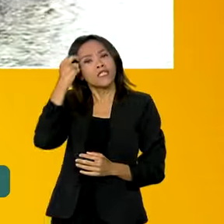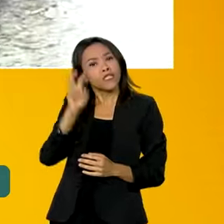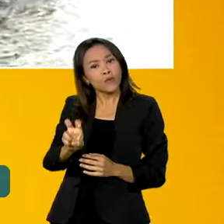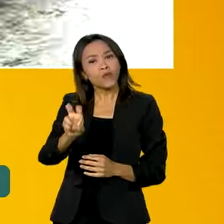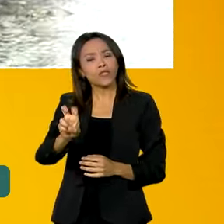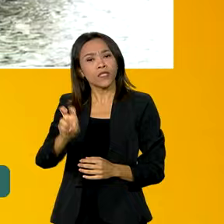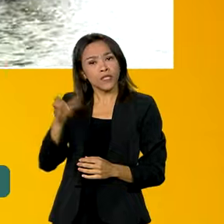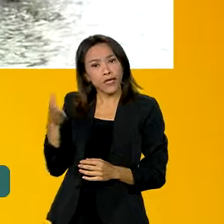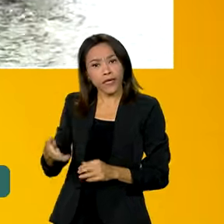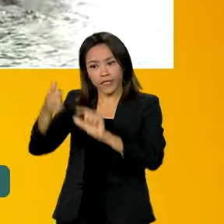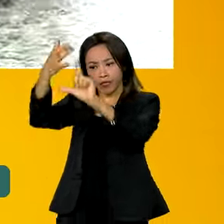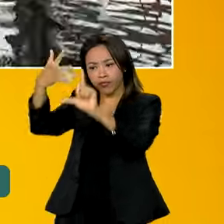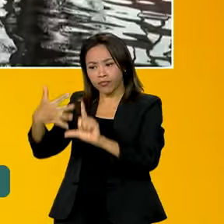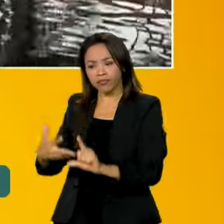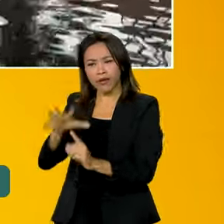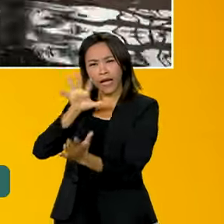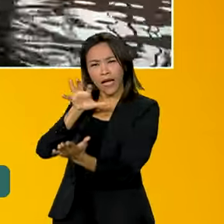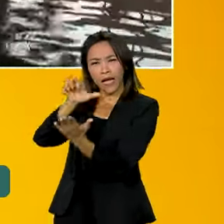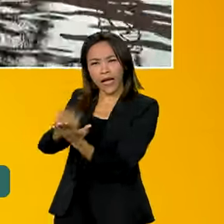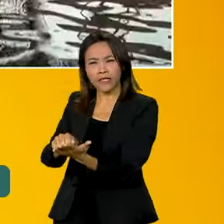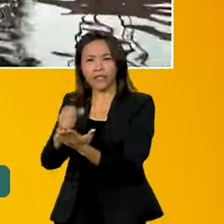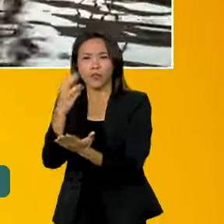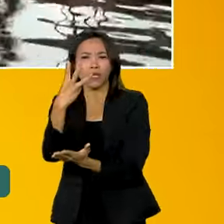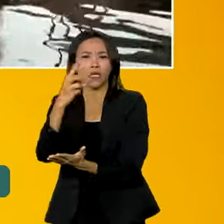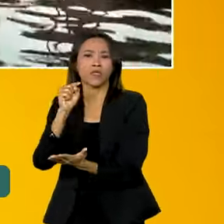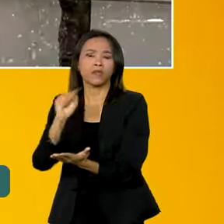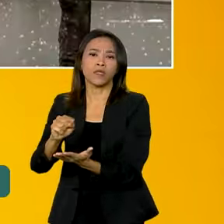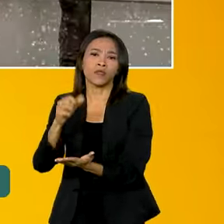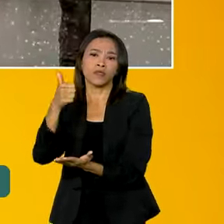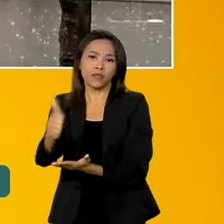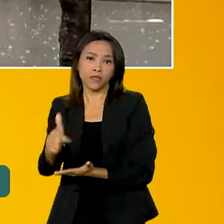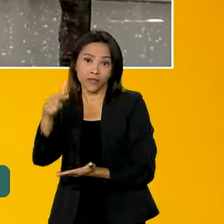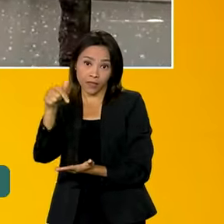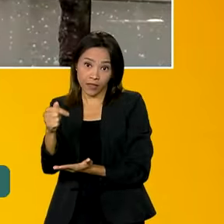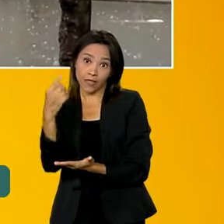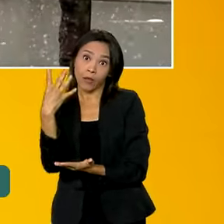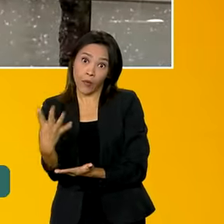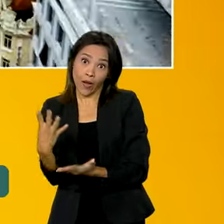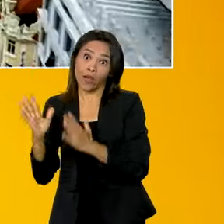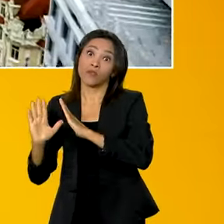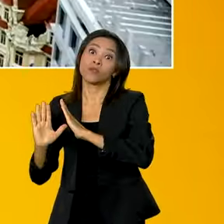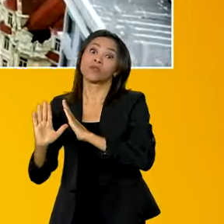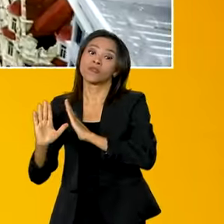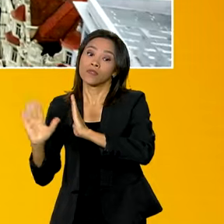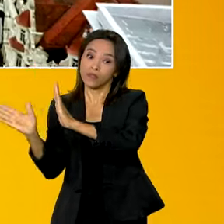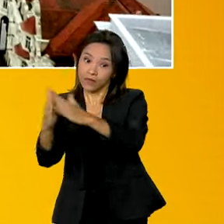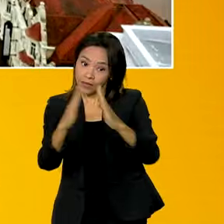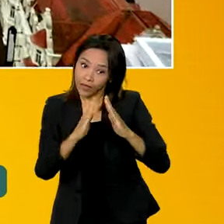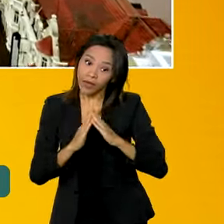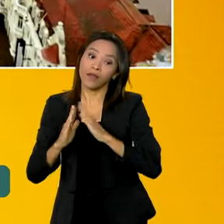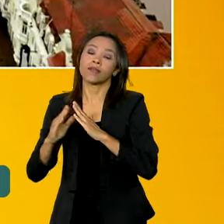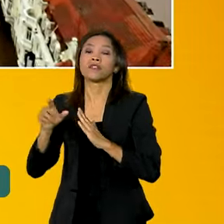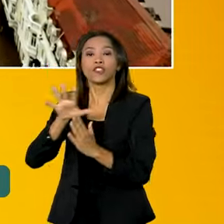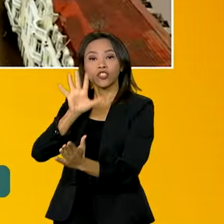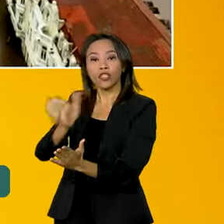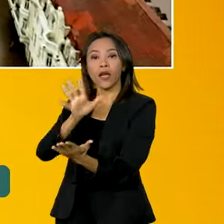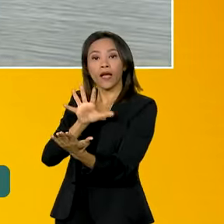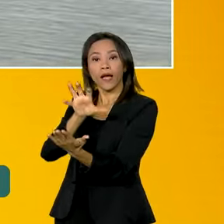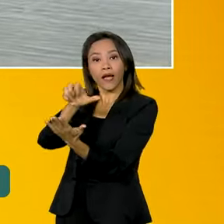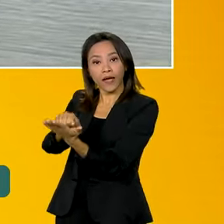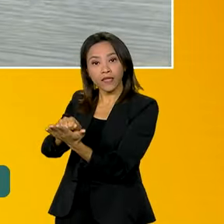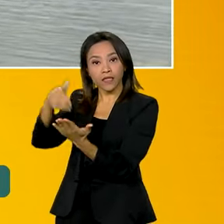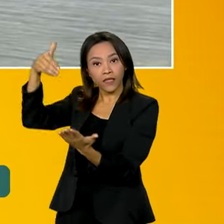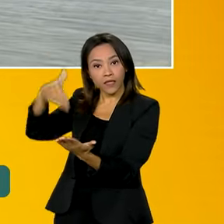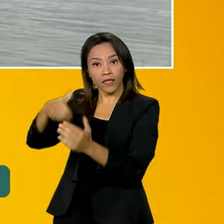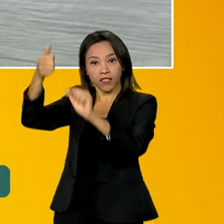esse site recebeu o cadastro de 3.174 imóveis, 3.174 casas foram cadastrados